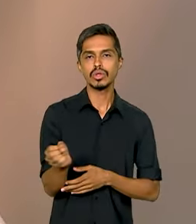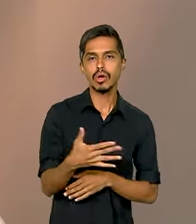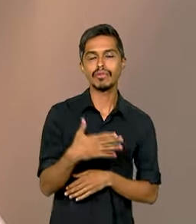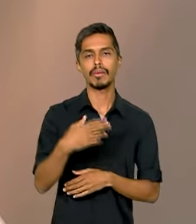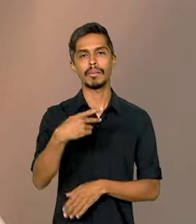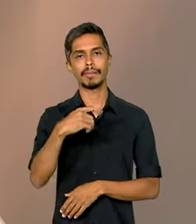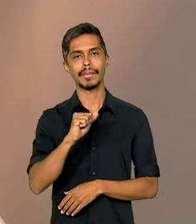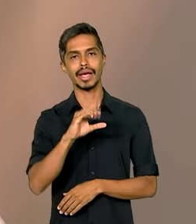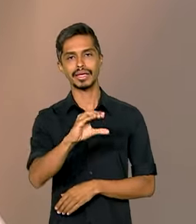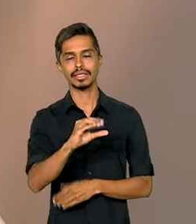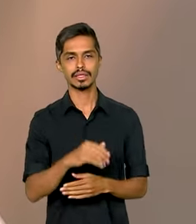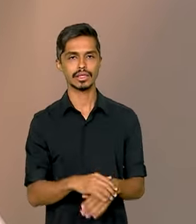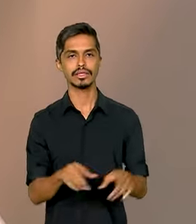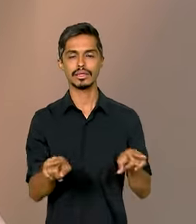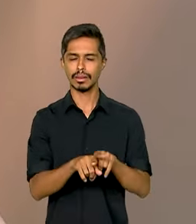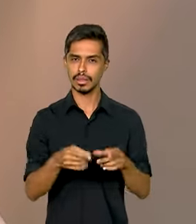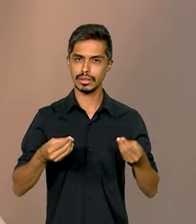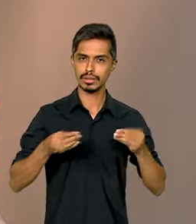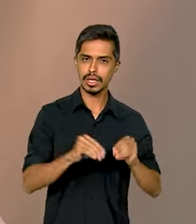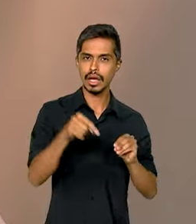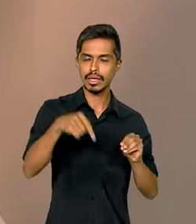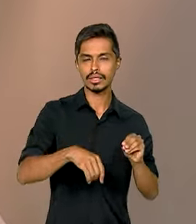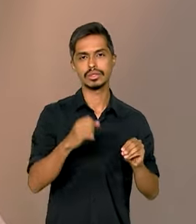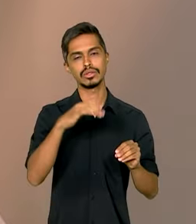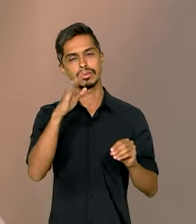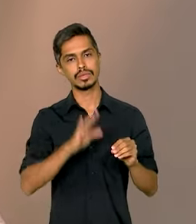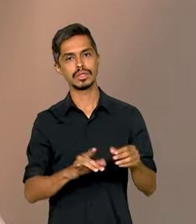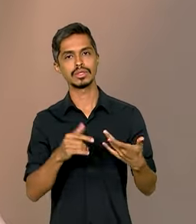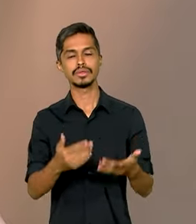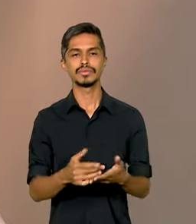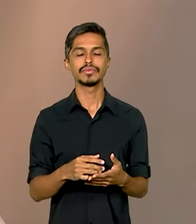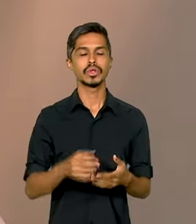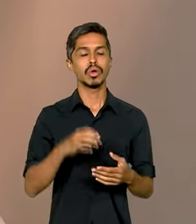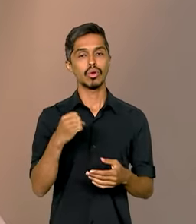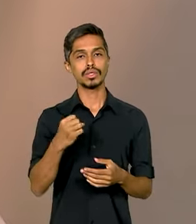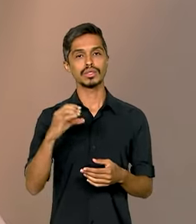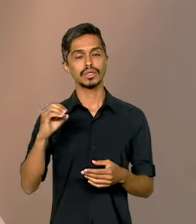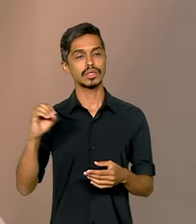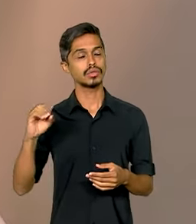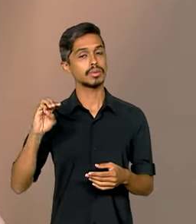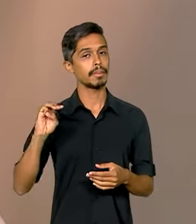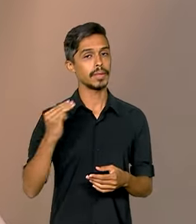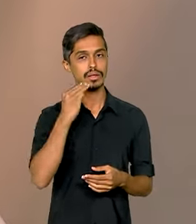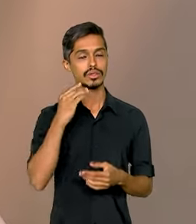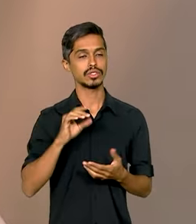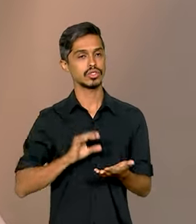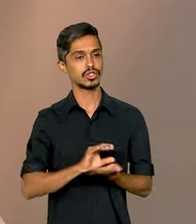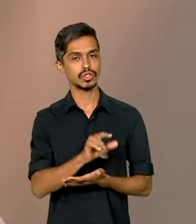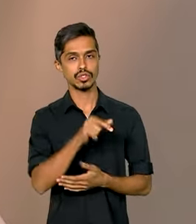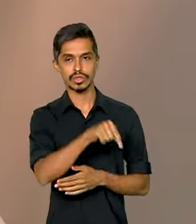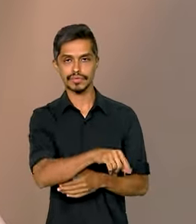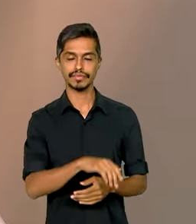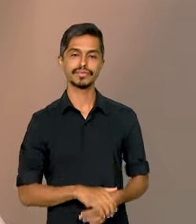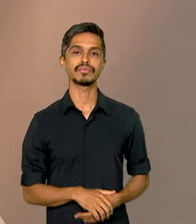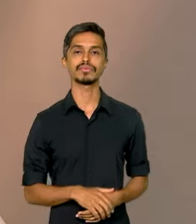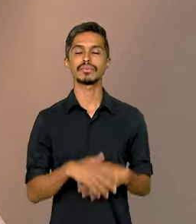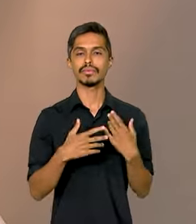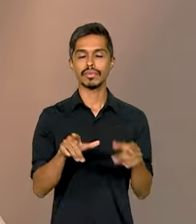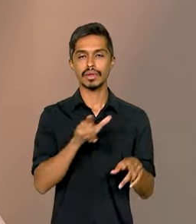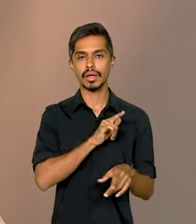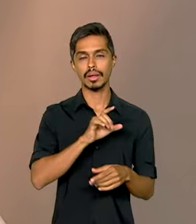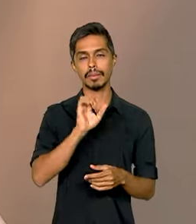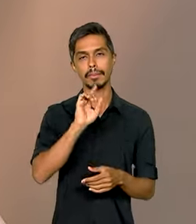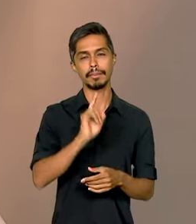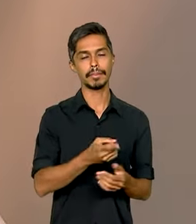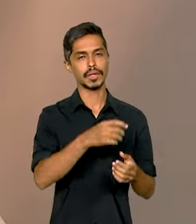também garantidos aqui para os Correios, de mais de 800 milhões para investir em 900 distribuições. Já temos mais de mil agências